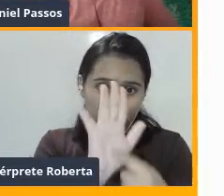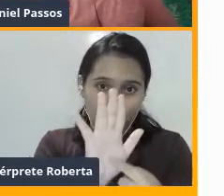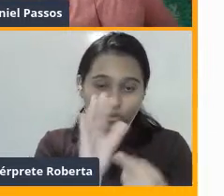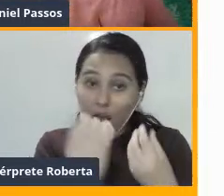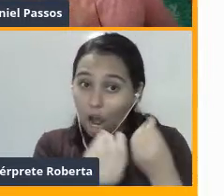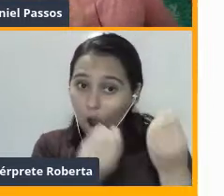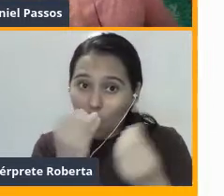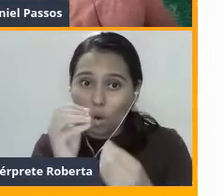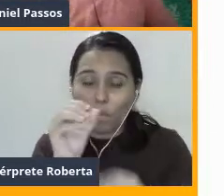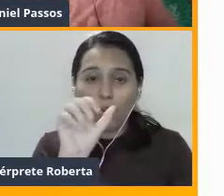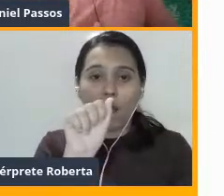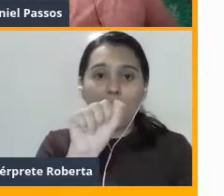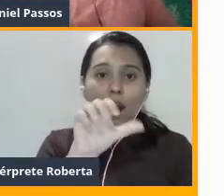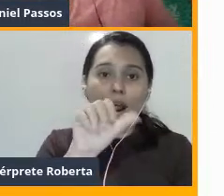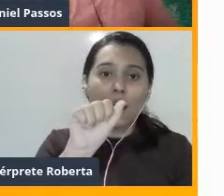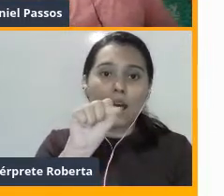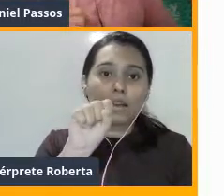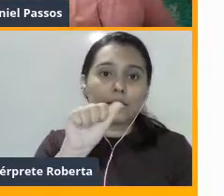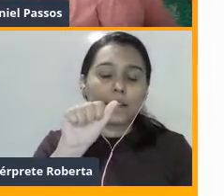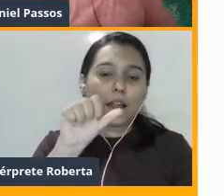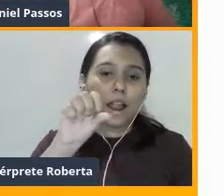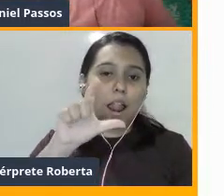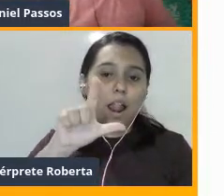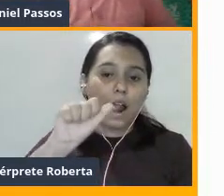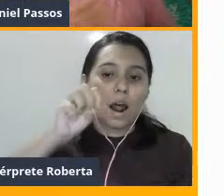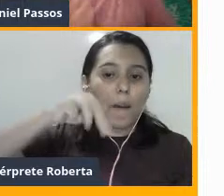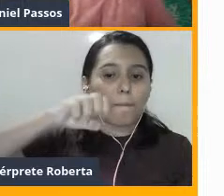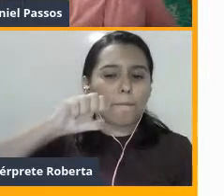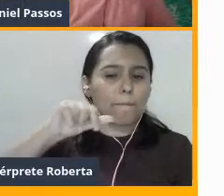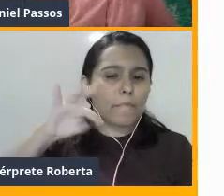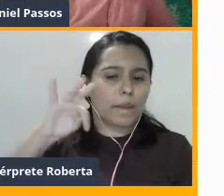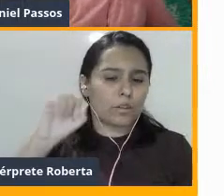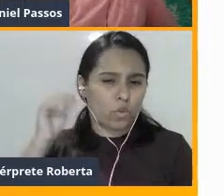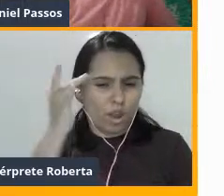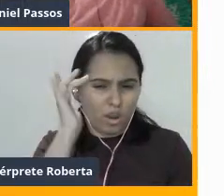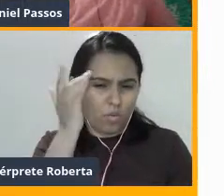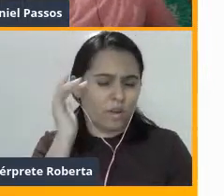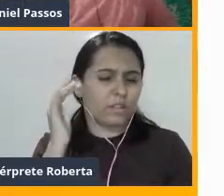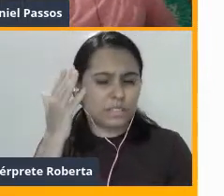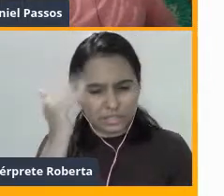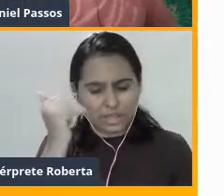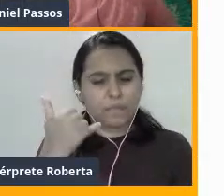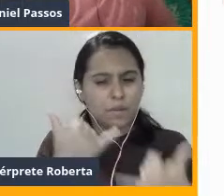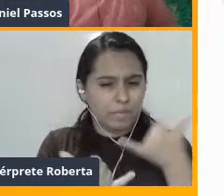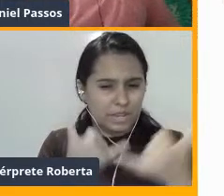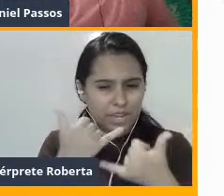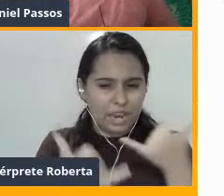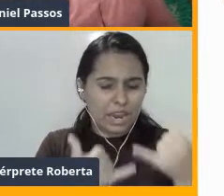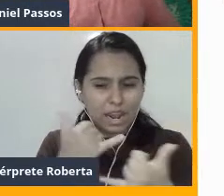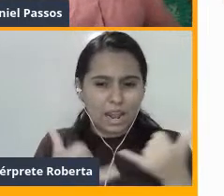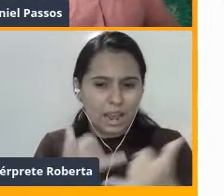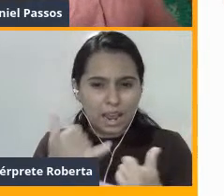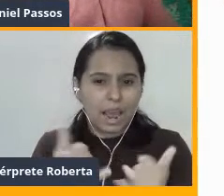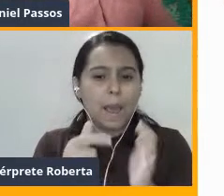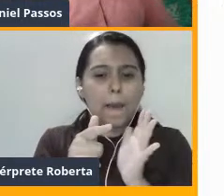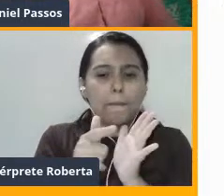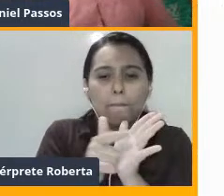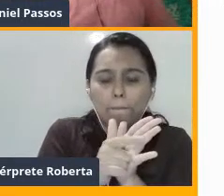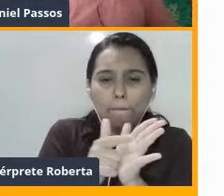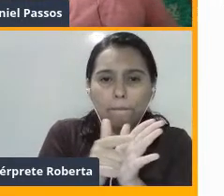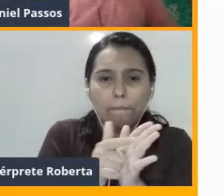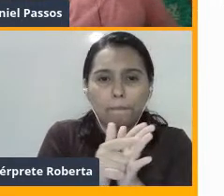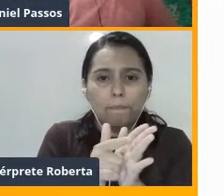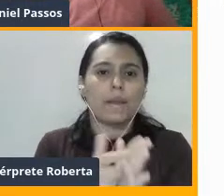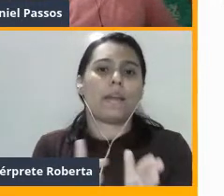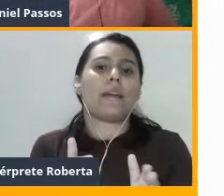alternativa. Aposto que a maioria de vocês já jogaram joca em porco, pedra, papel e tesoura, né? E isso também ocorre no sistema